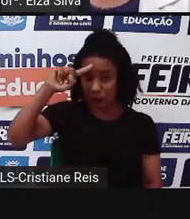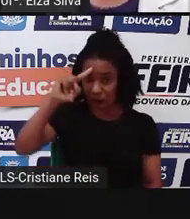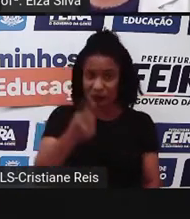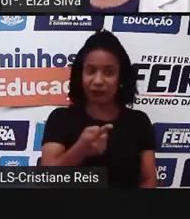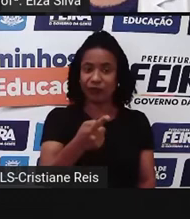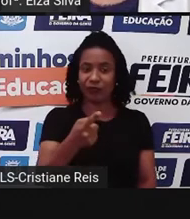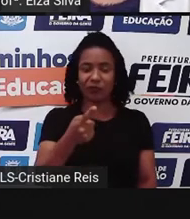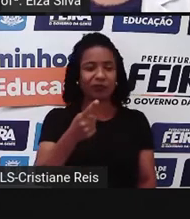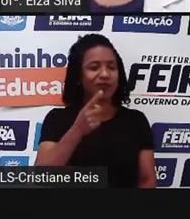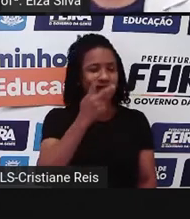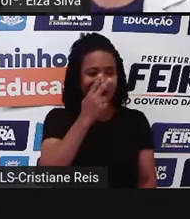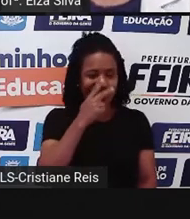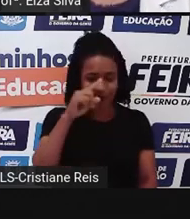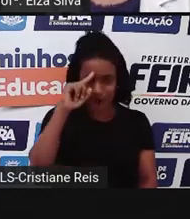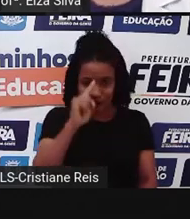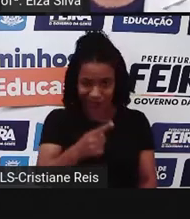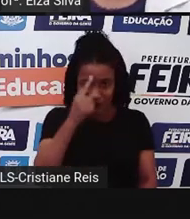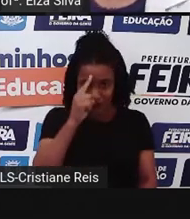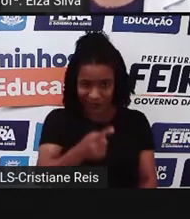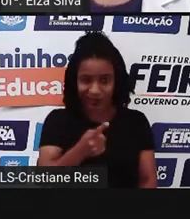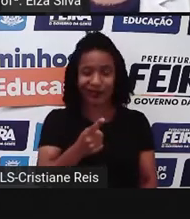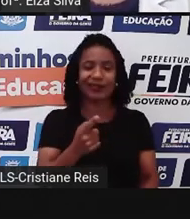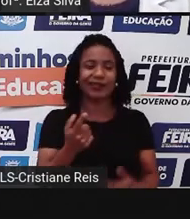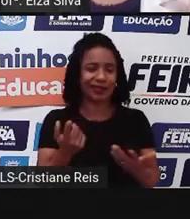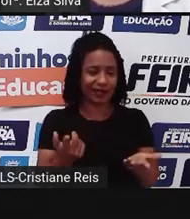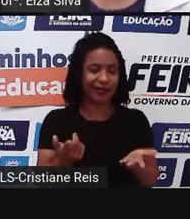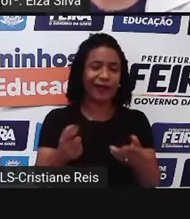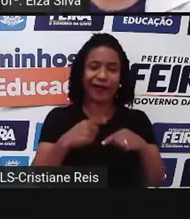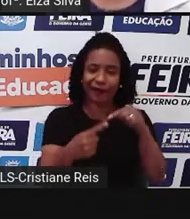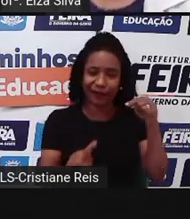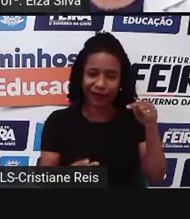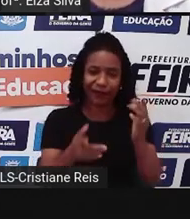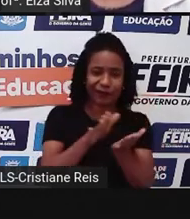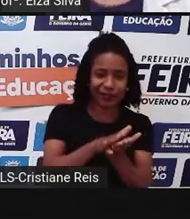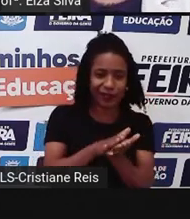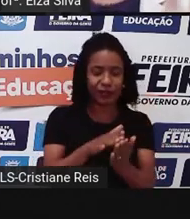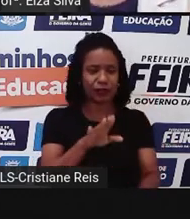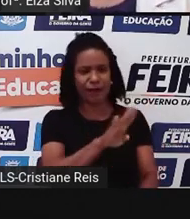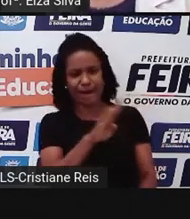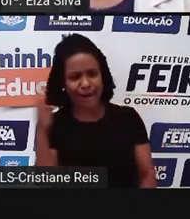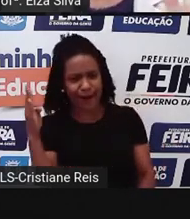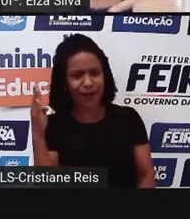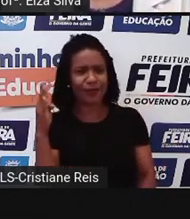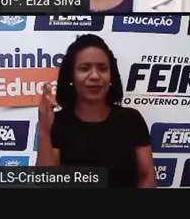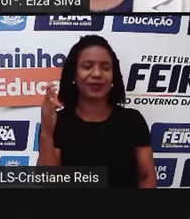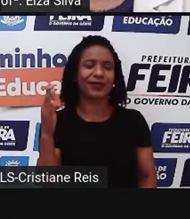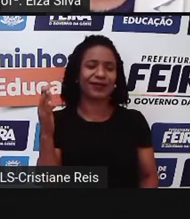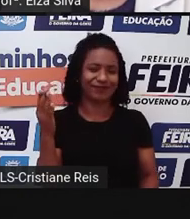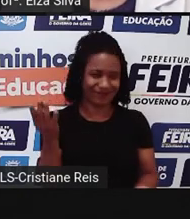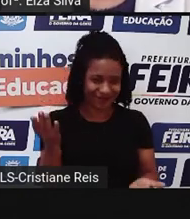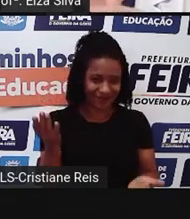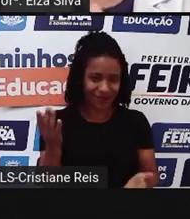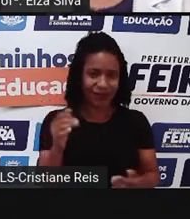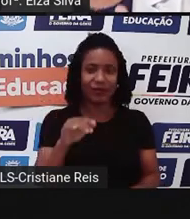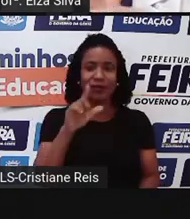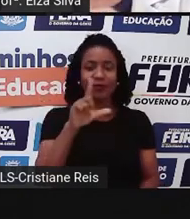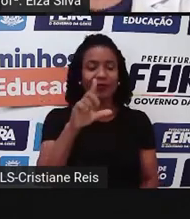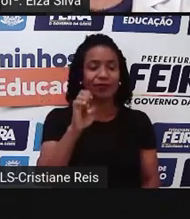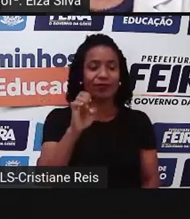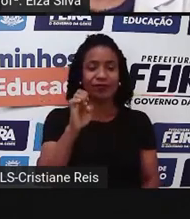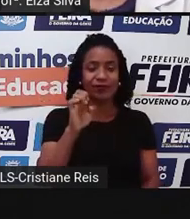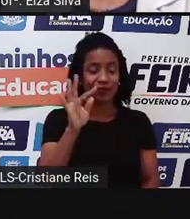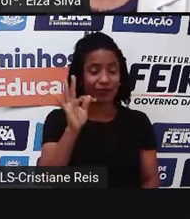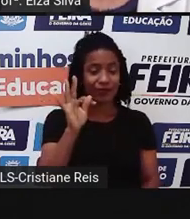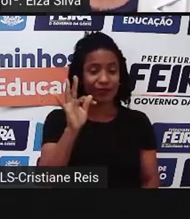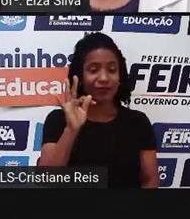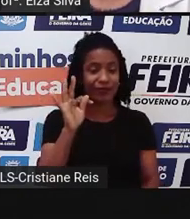faça isso, levante, feche o caderno, abra a porta, mas ao usar o let's e ao usar o